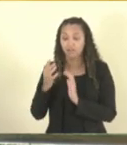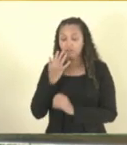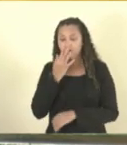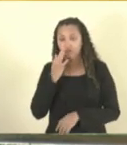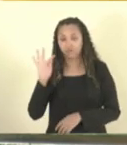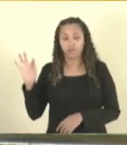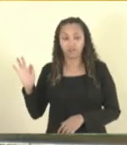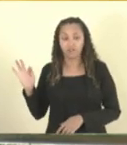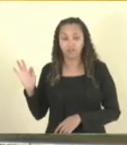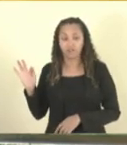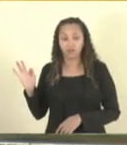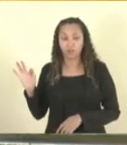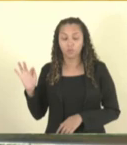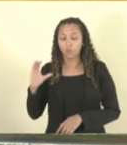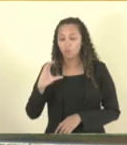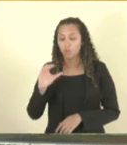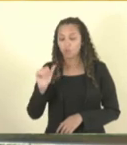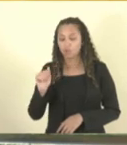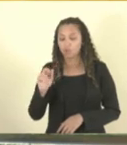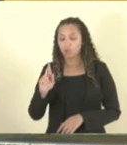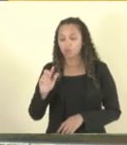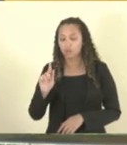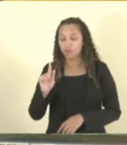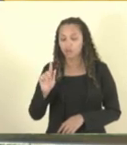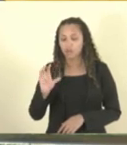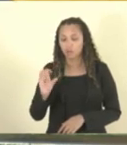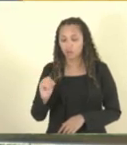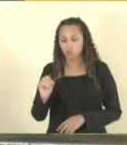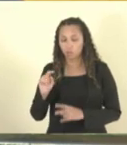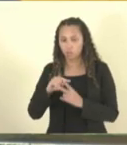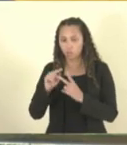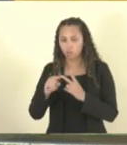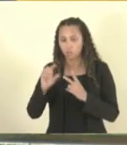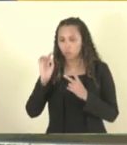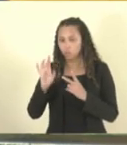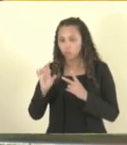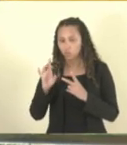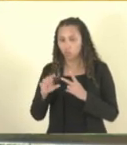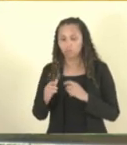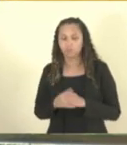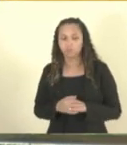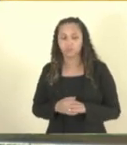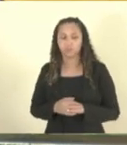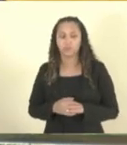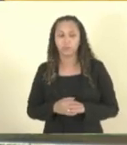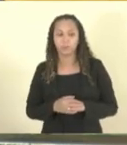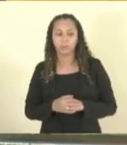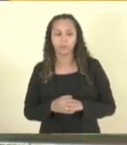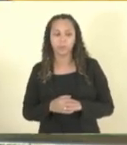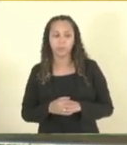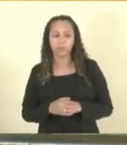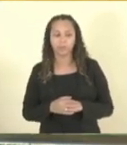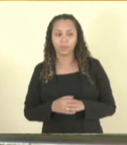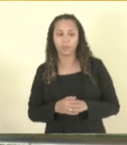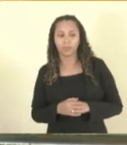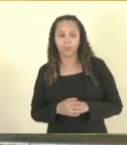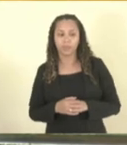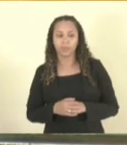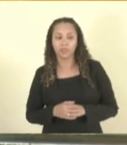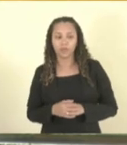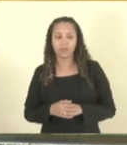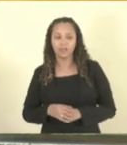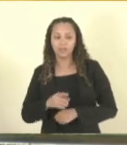o cargo, só existem dois cargos superiores, que é o cargo de